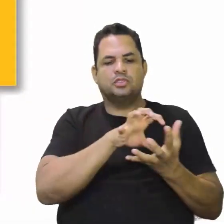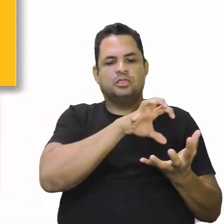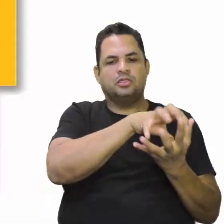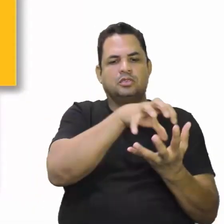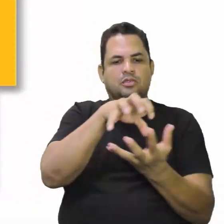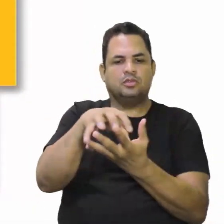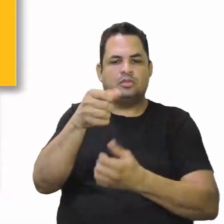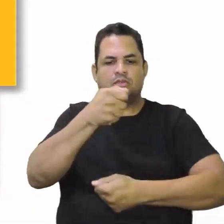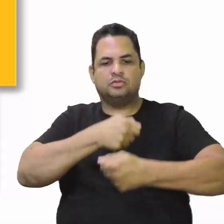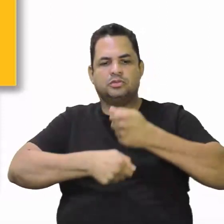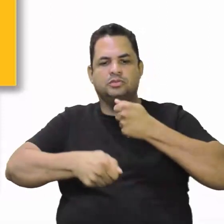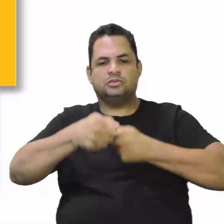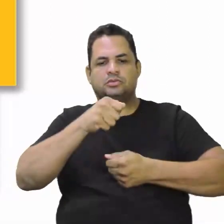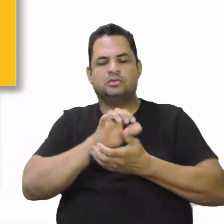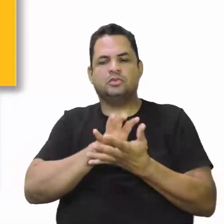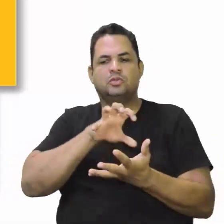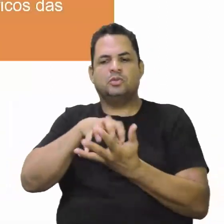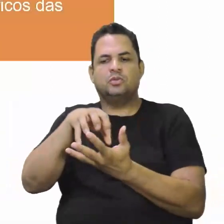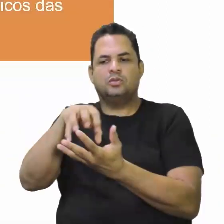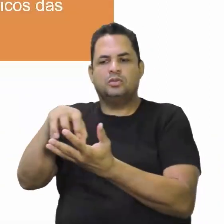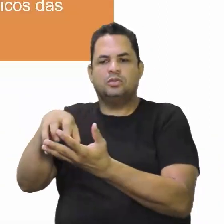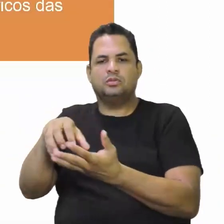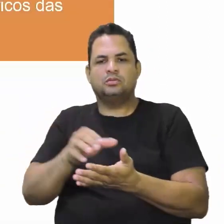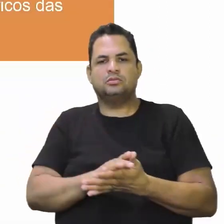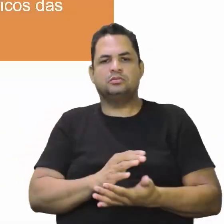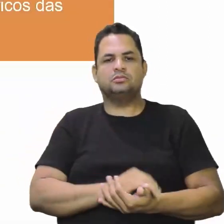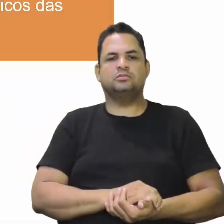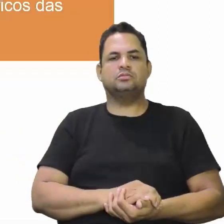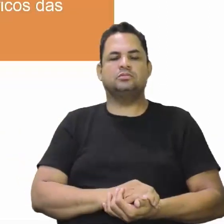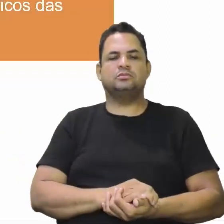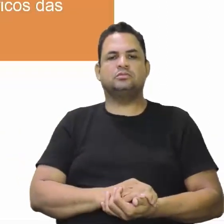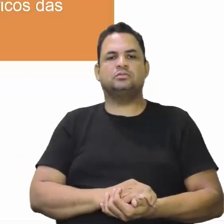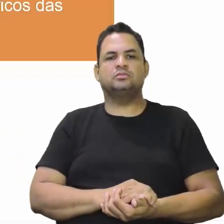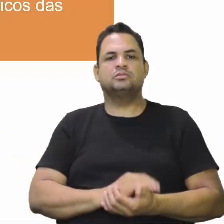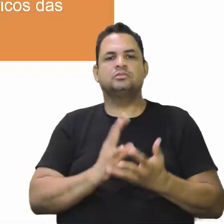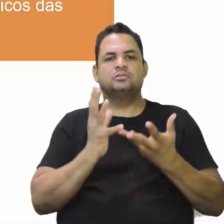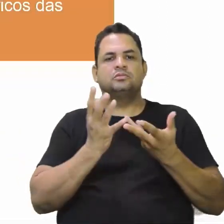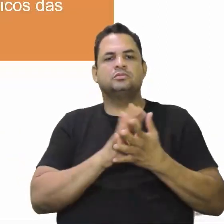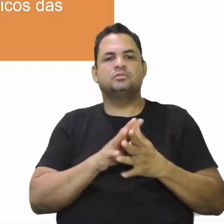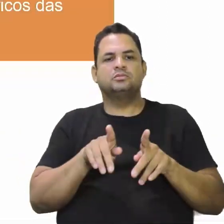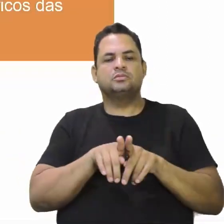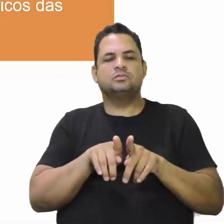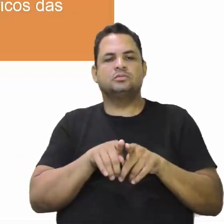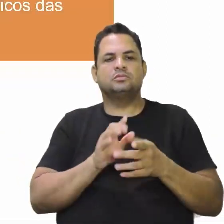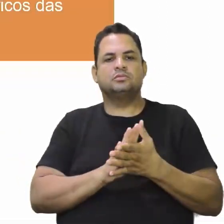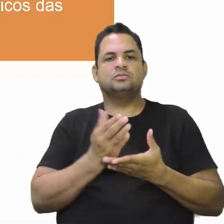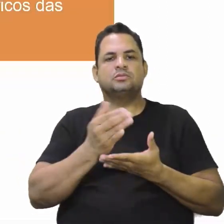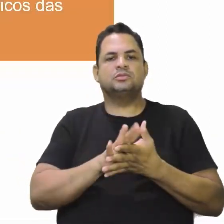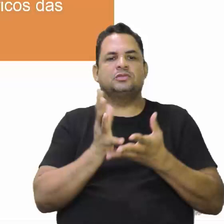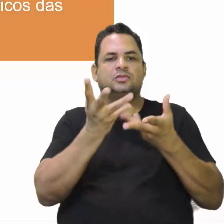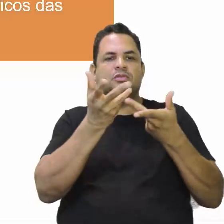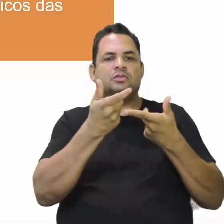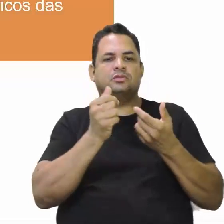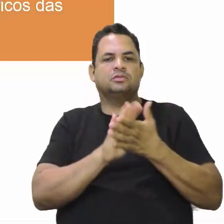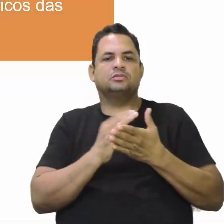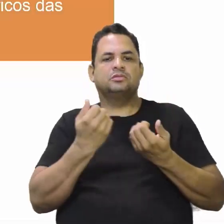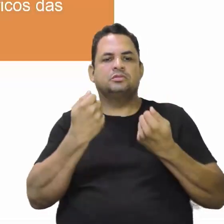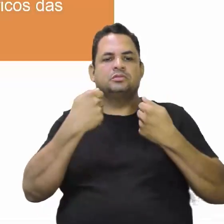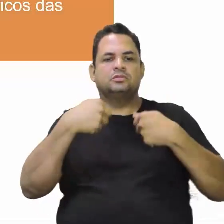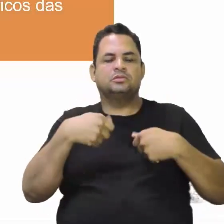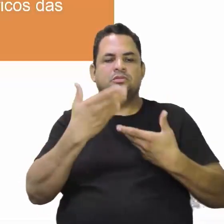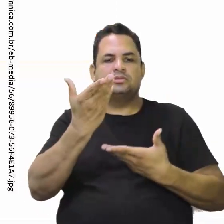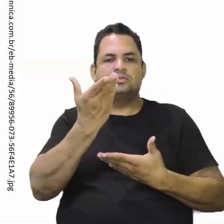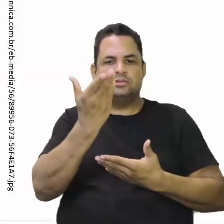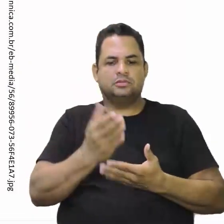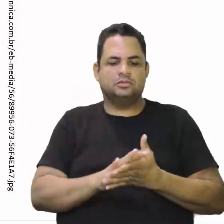administração colonial e a economia colonial. Tudo isso nós estamos dentro dessas habilidades competências que